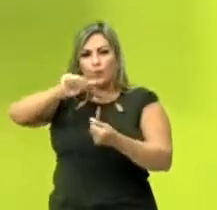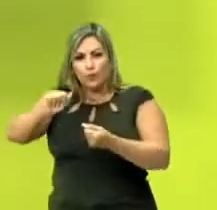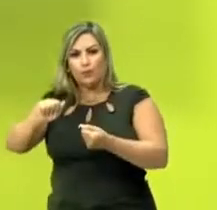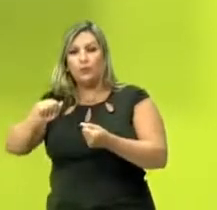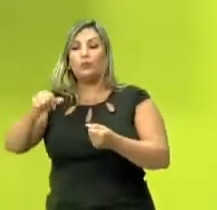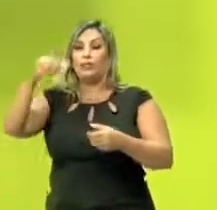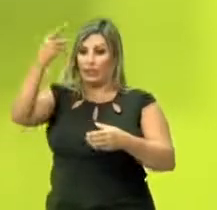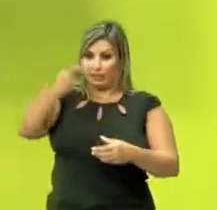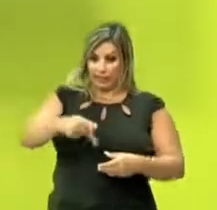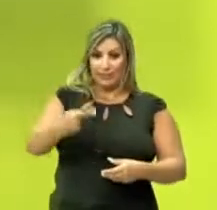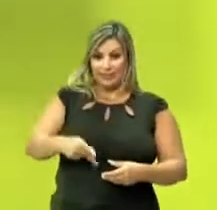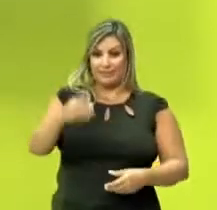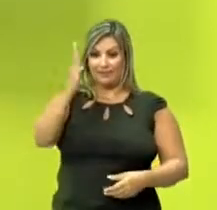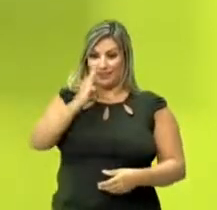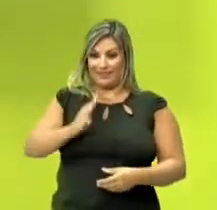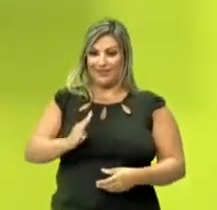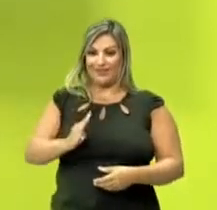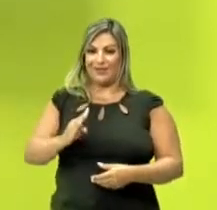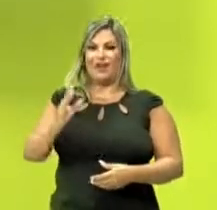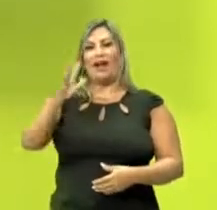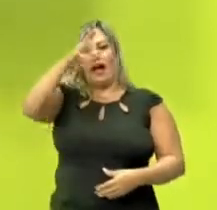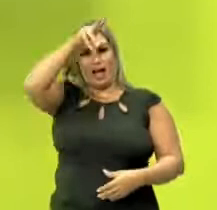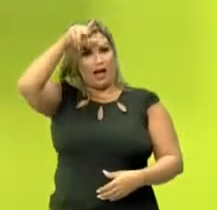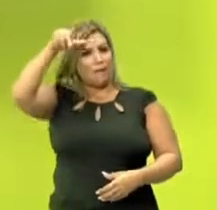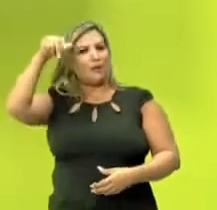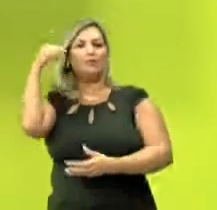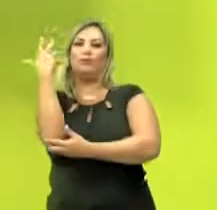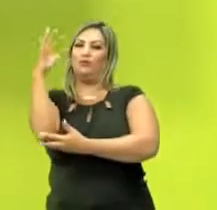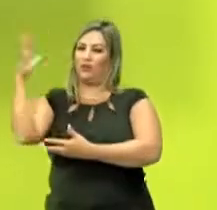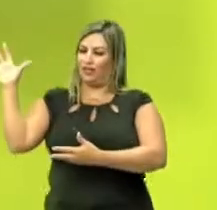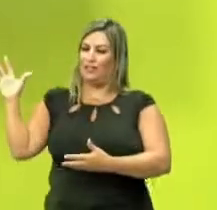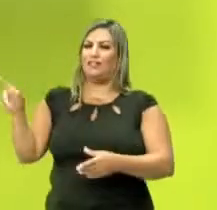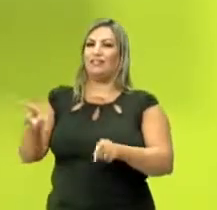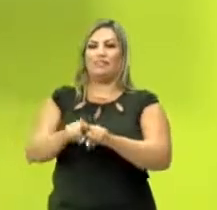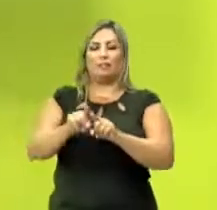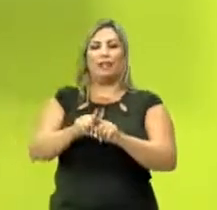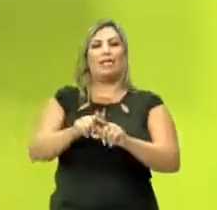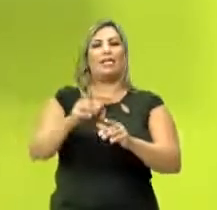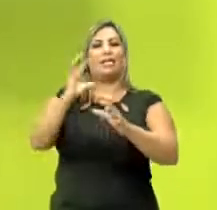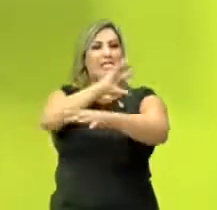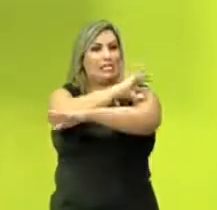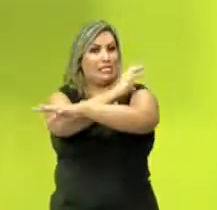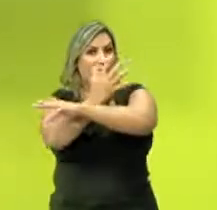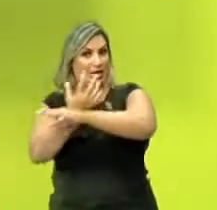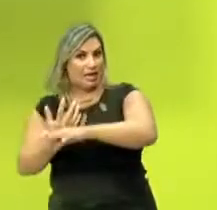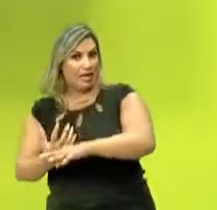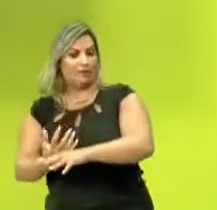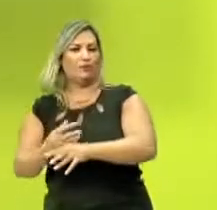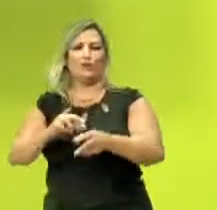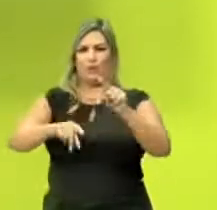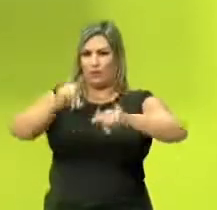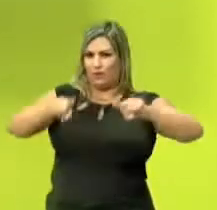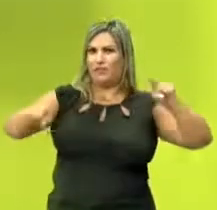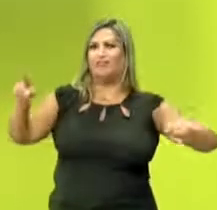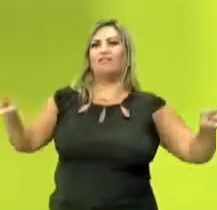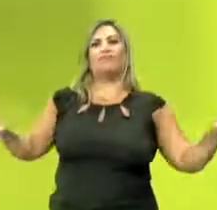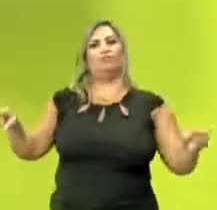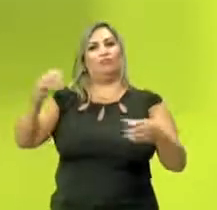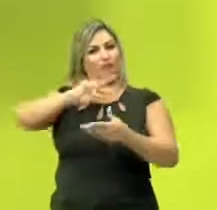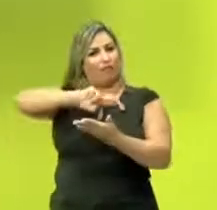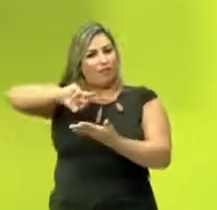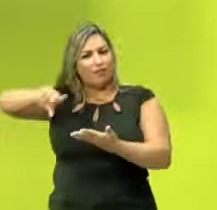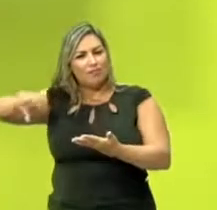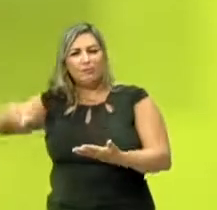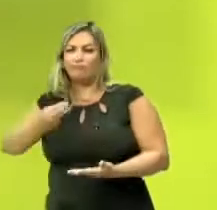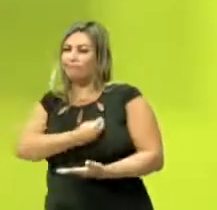estão no território brasileiro, que é a Floresta Amazônica e o Cerrado. Então, uma grande variedade de vegetação,